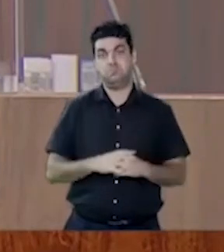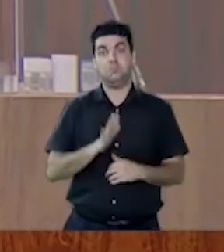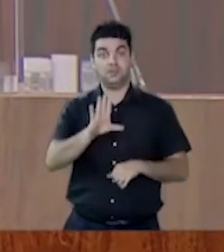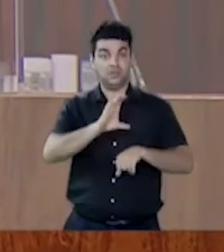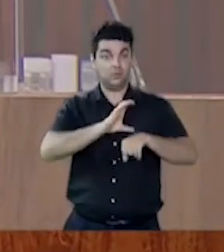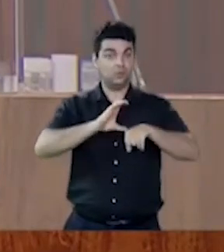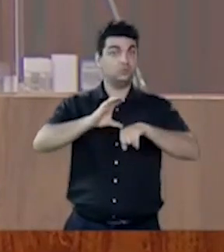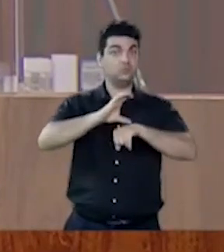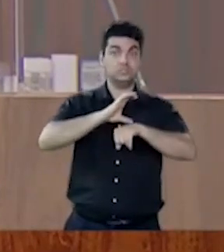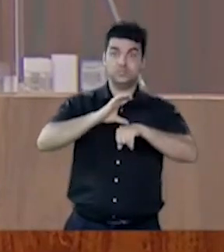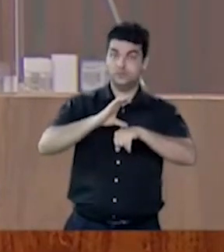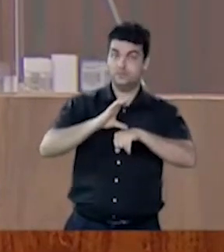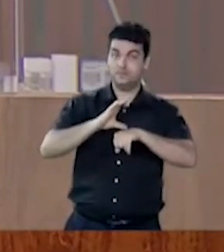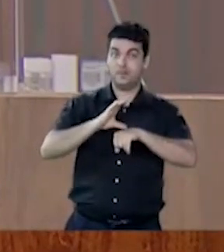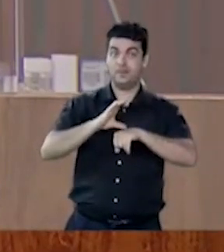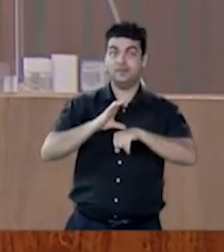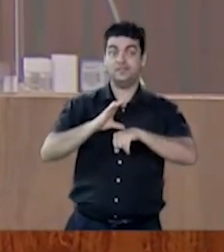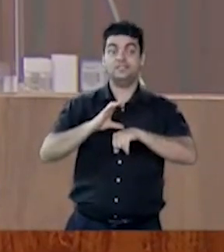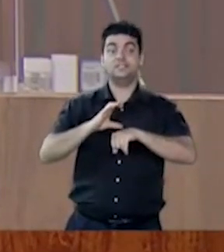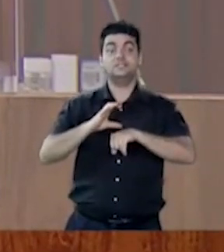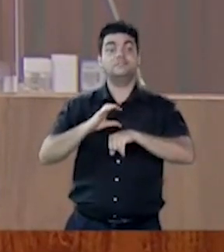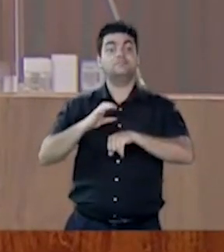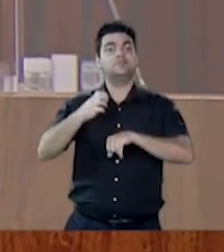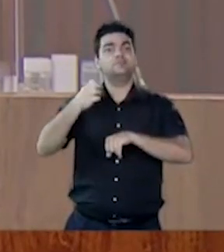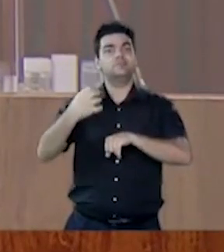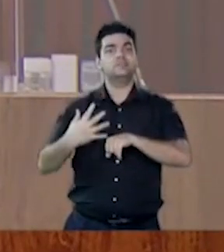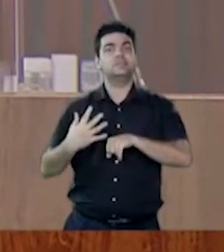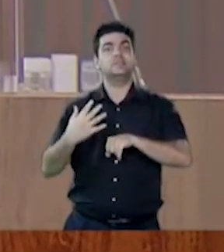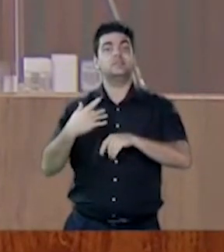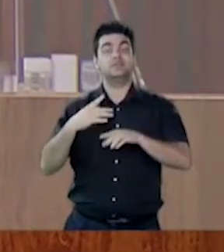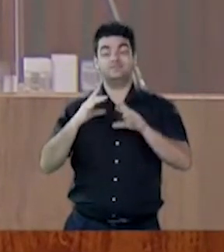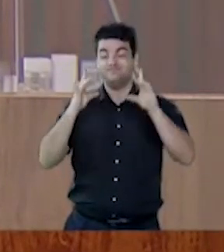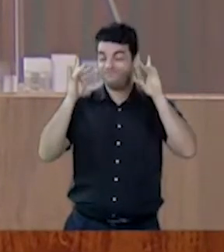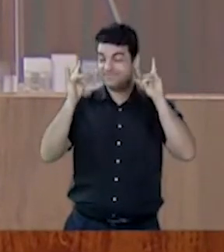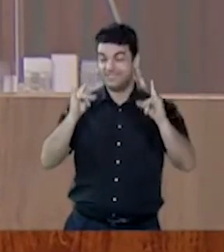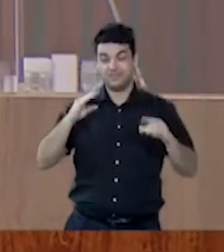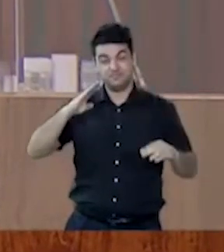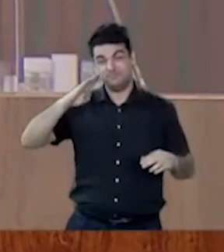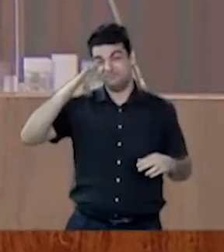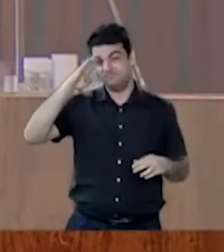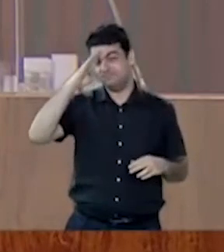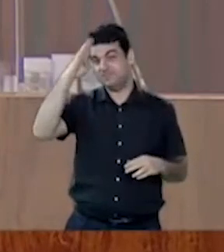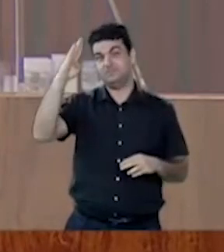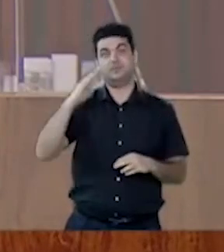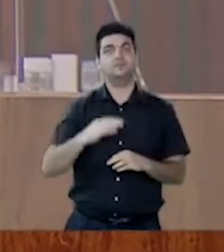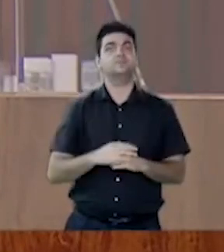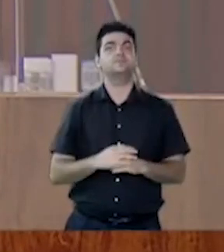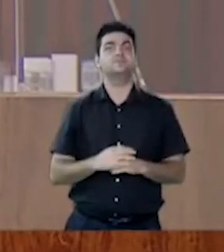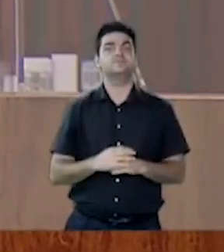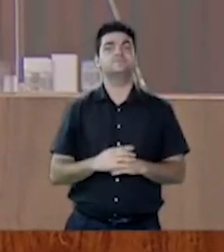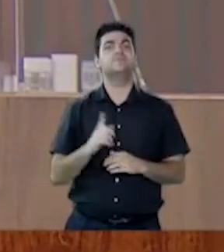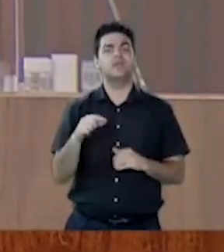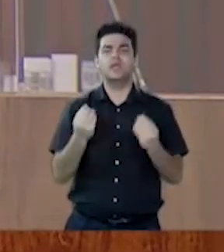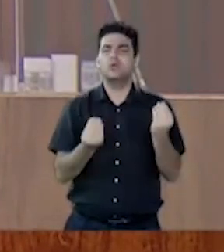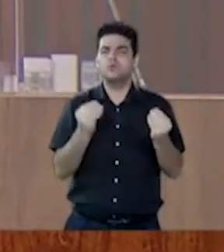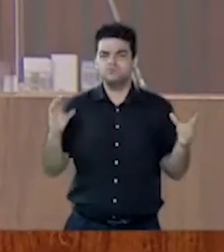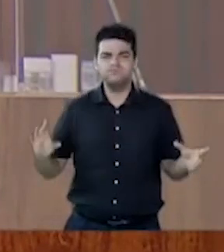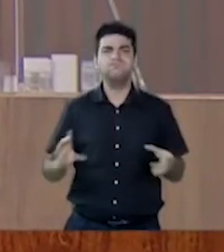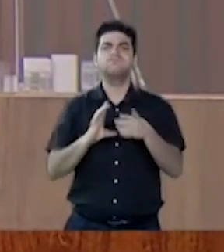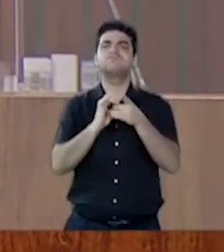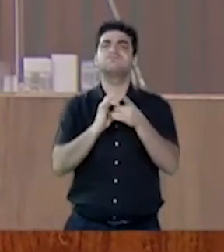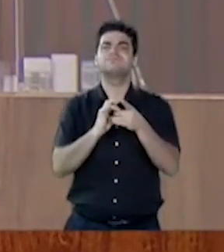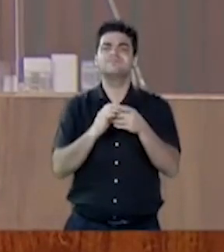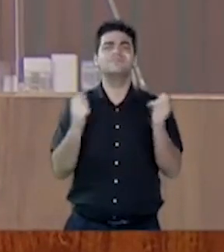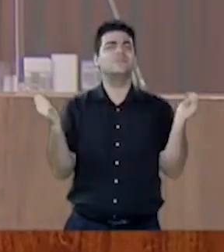Constituição é o elemento que nos une, é o denominador comum que